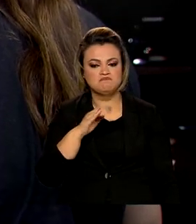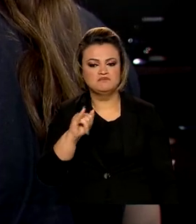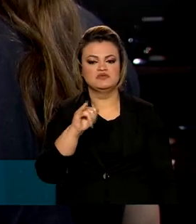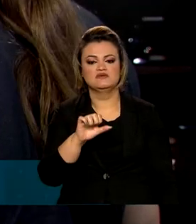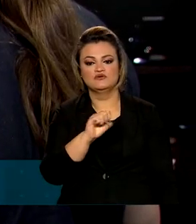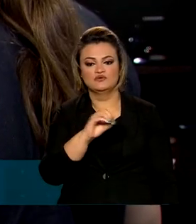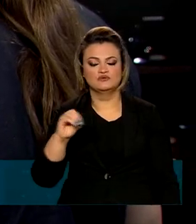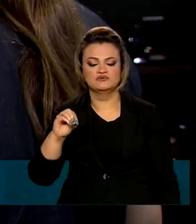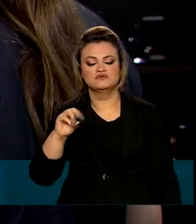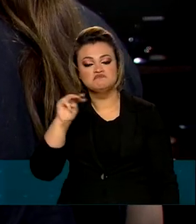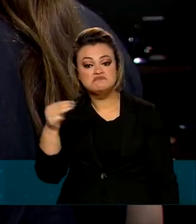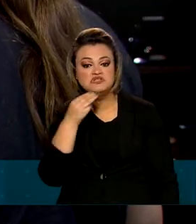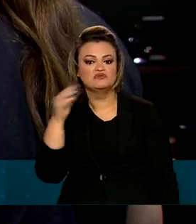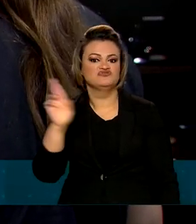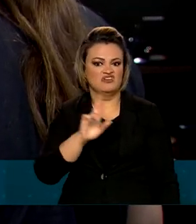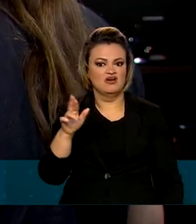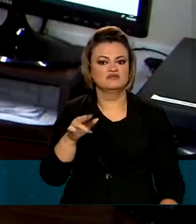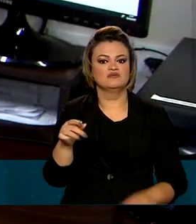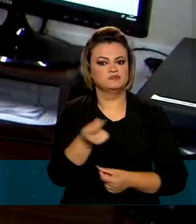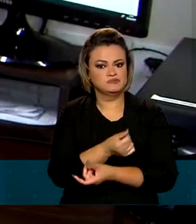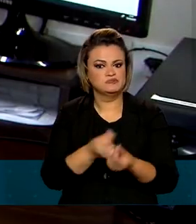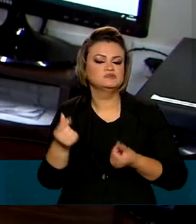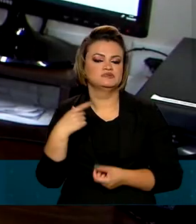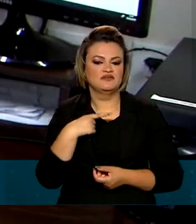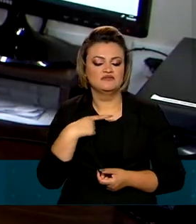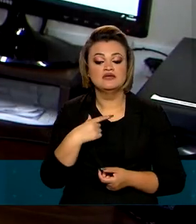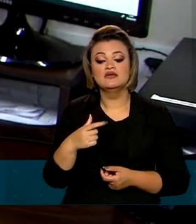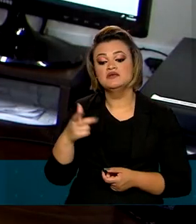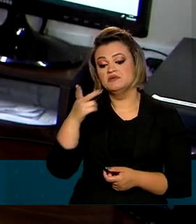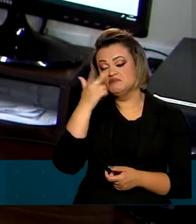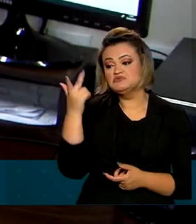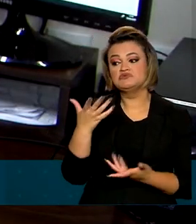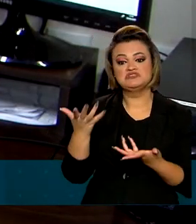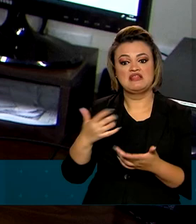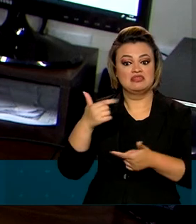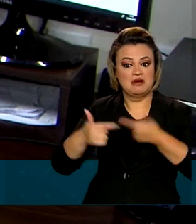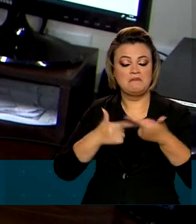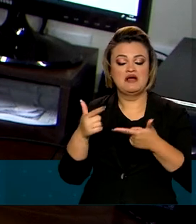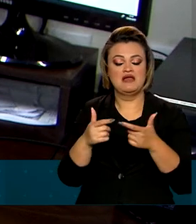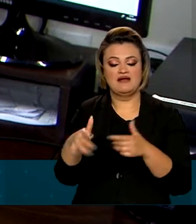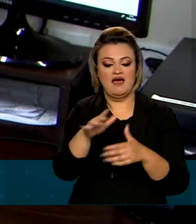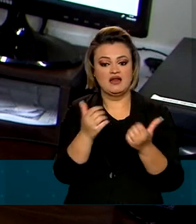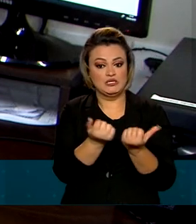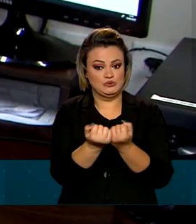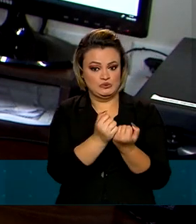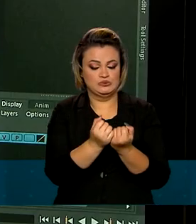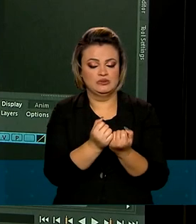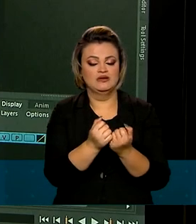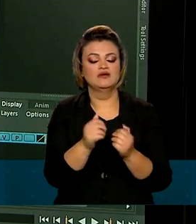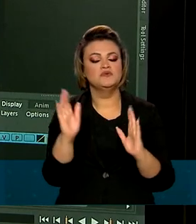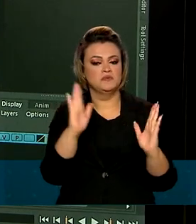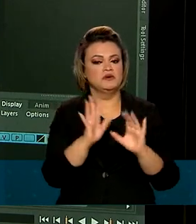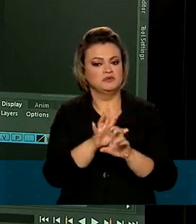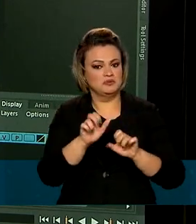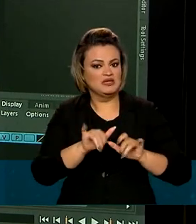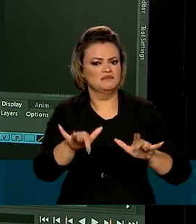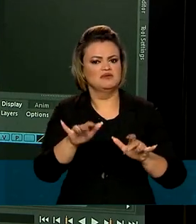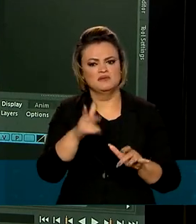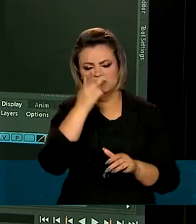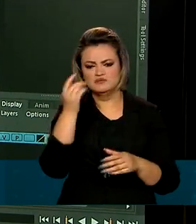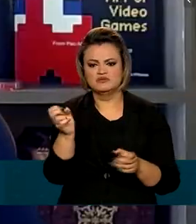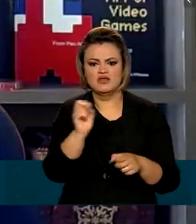800 milhões de reais no país. E a procura pela profissão, que aumentou durante a pandemia, deve continuar